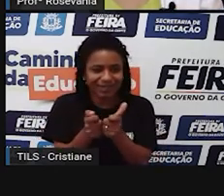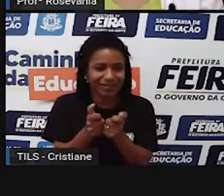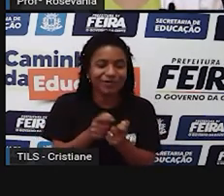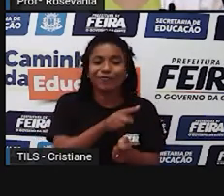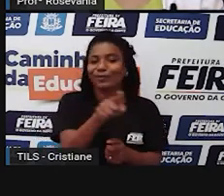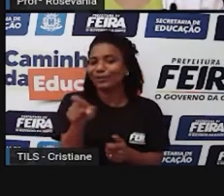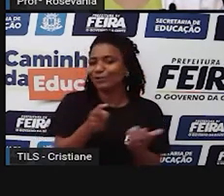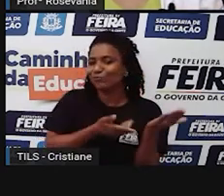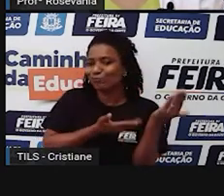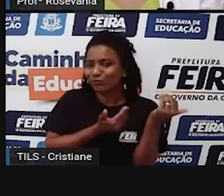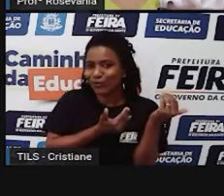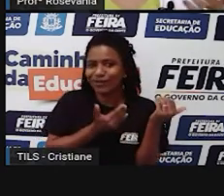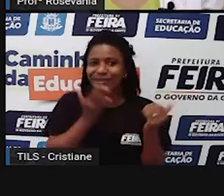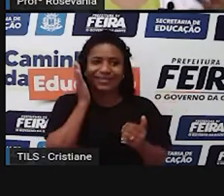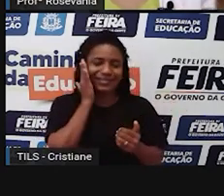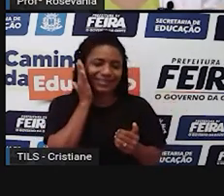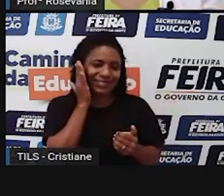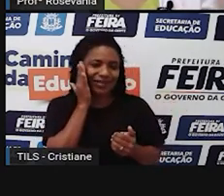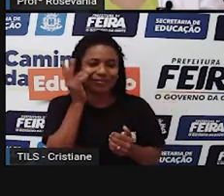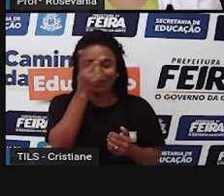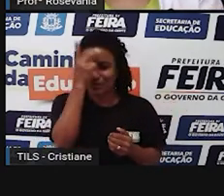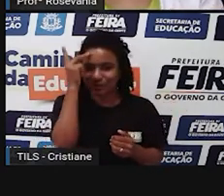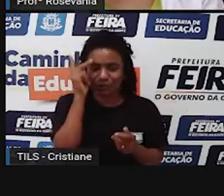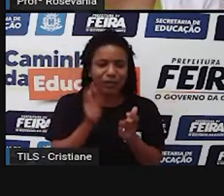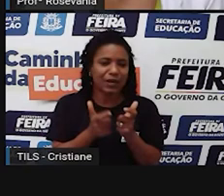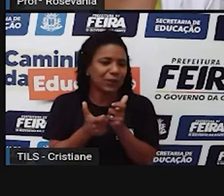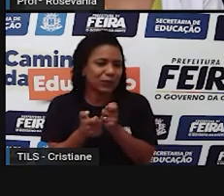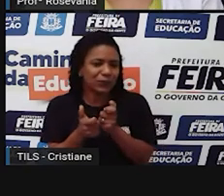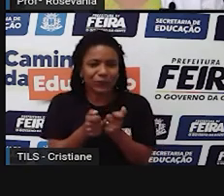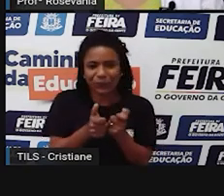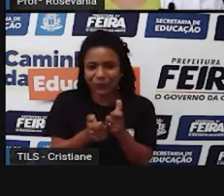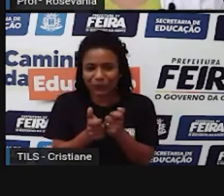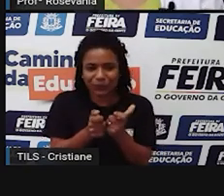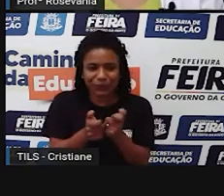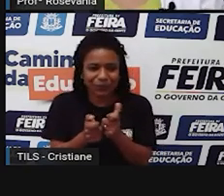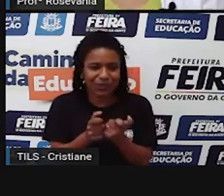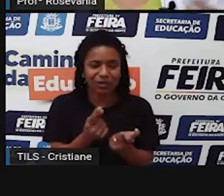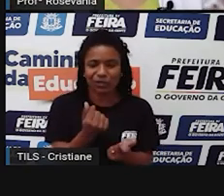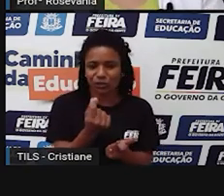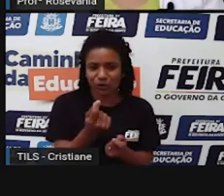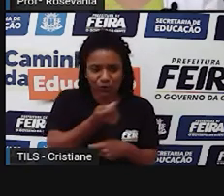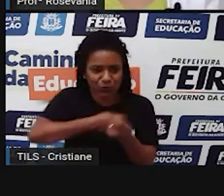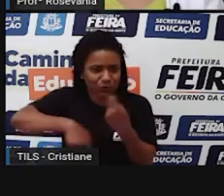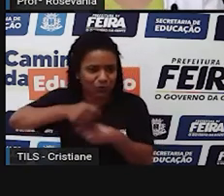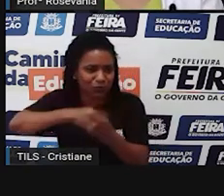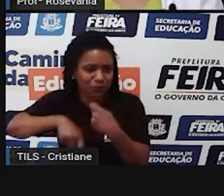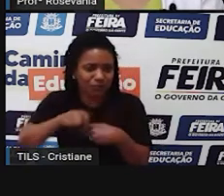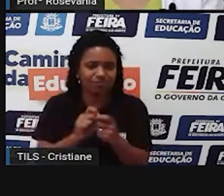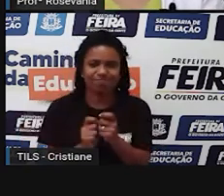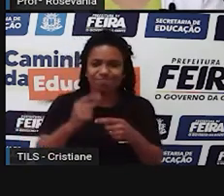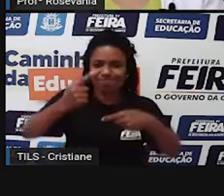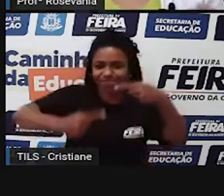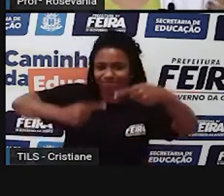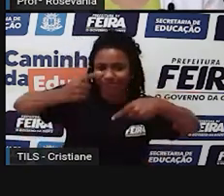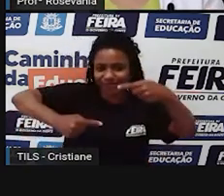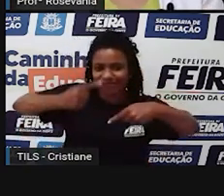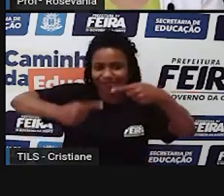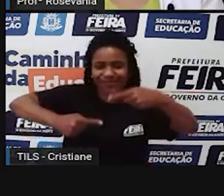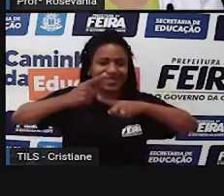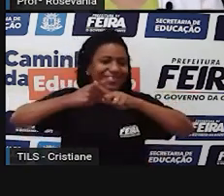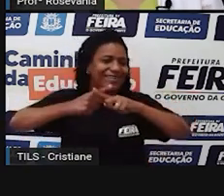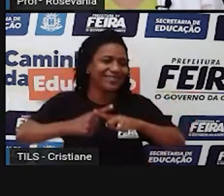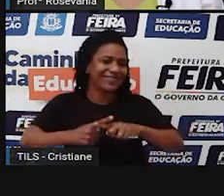são jovens sabem do que estou falando. São aquelas pessoas que ganham para jogar. São várias áreas que têm idas mais